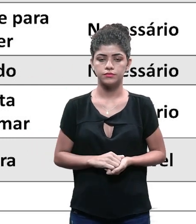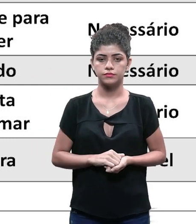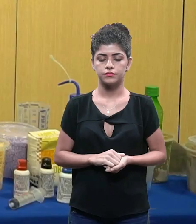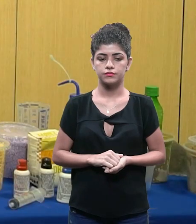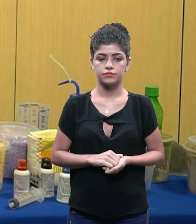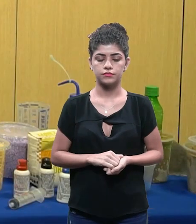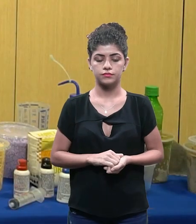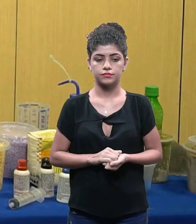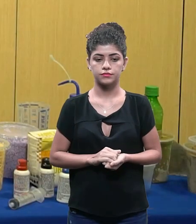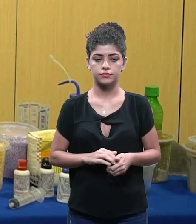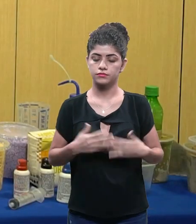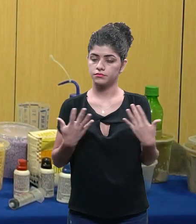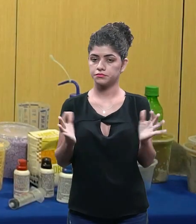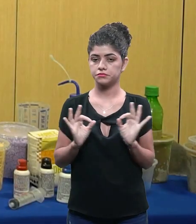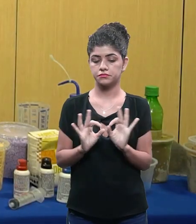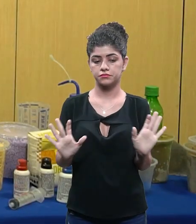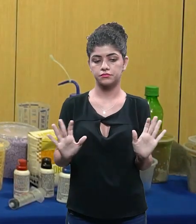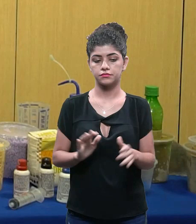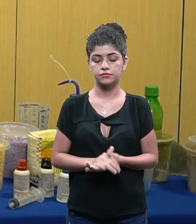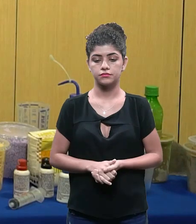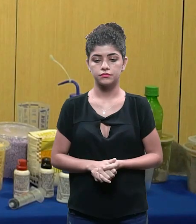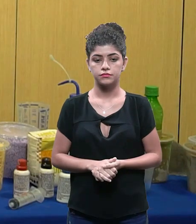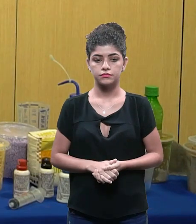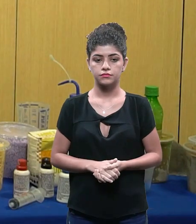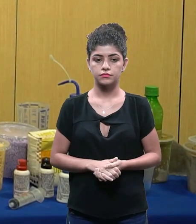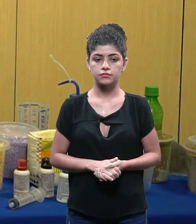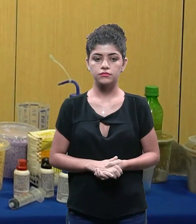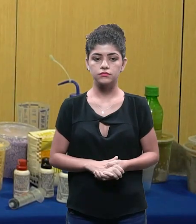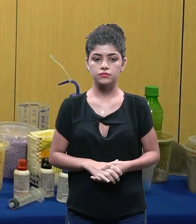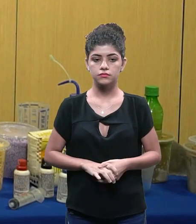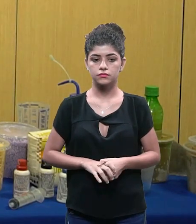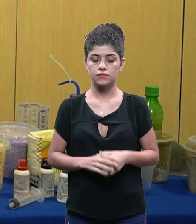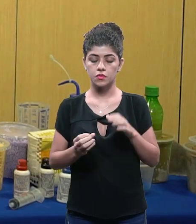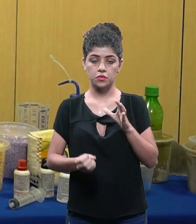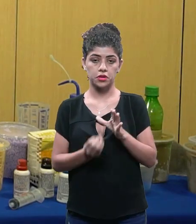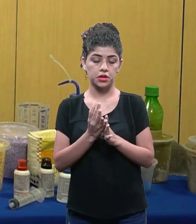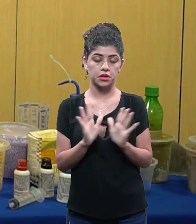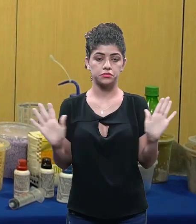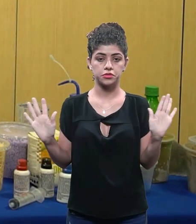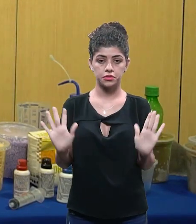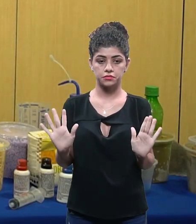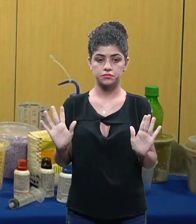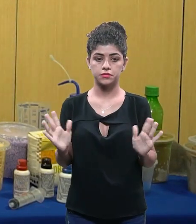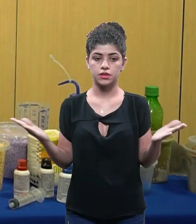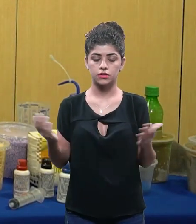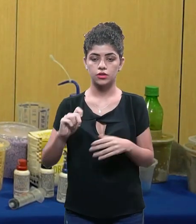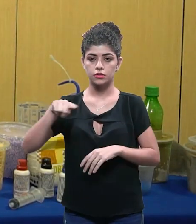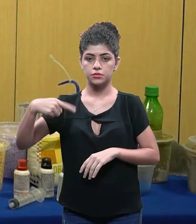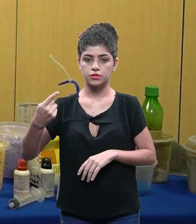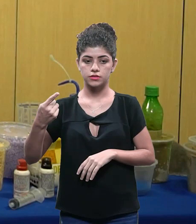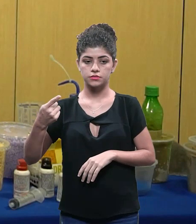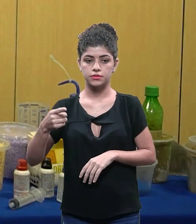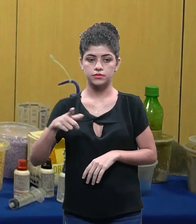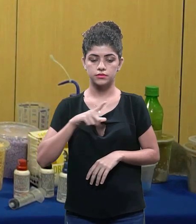projeto. Certo? Então, esses são os objetos necessários e desejáveis. Então, criei o meu requisito de projeto,